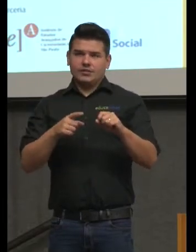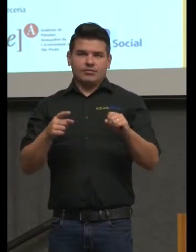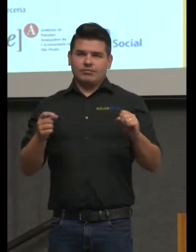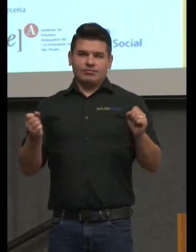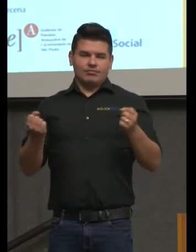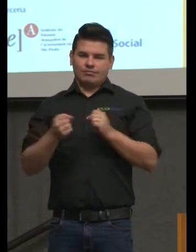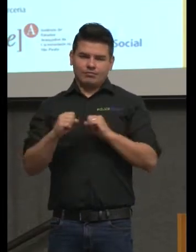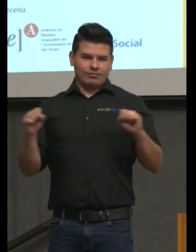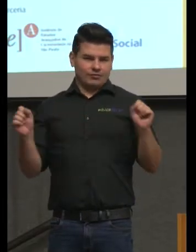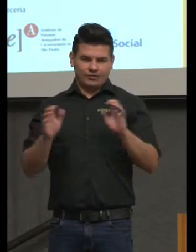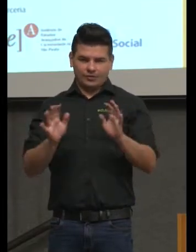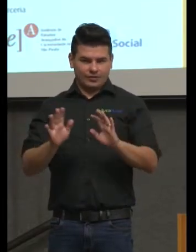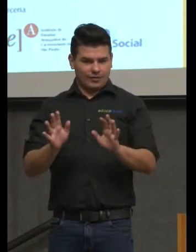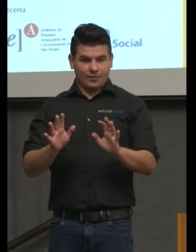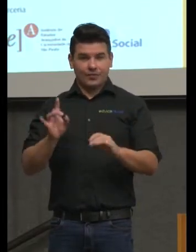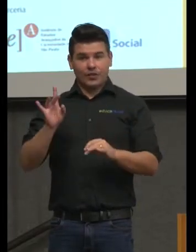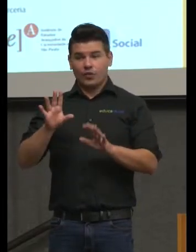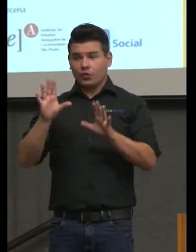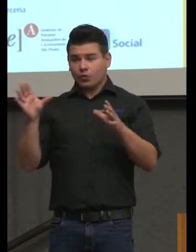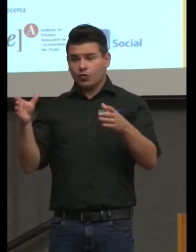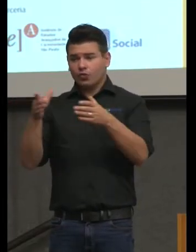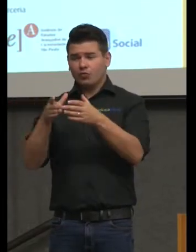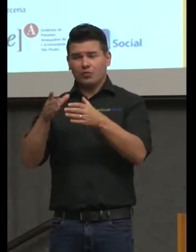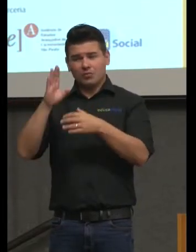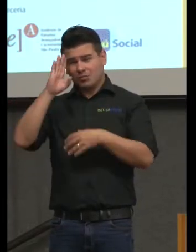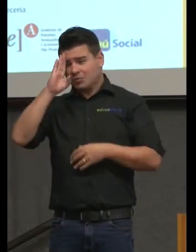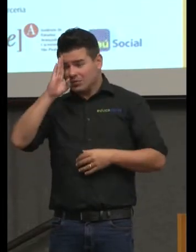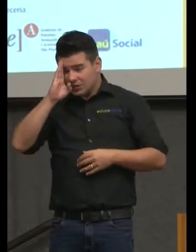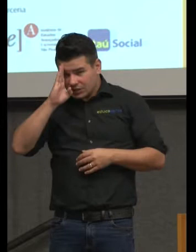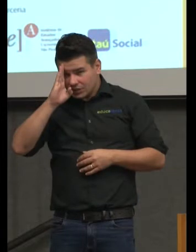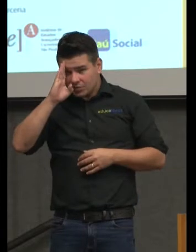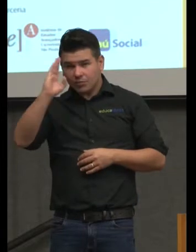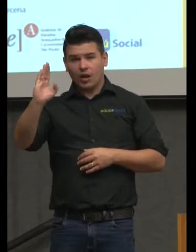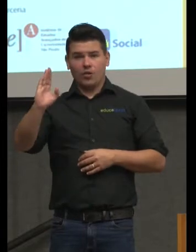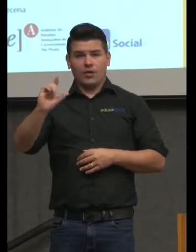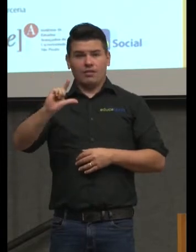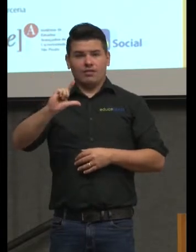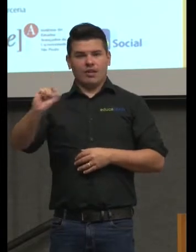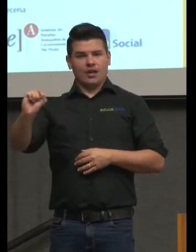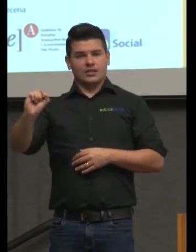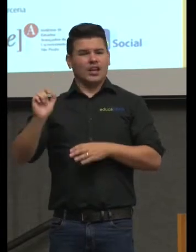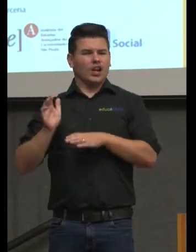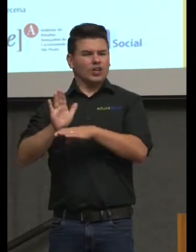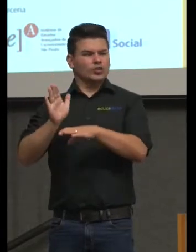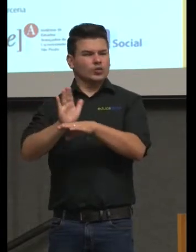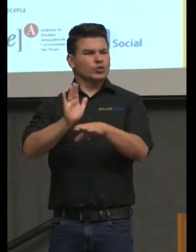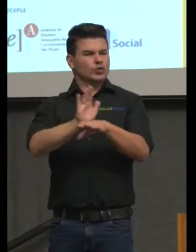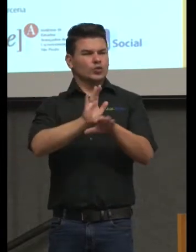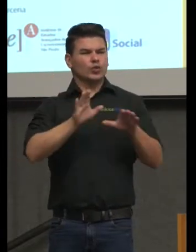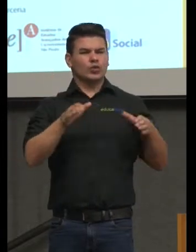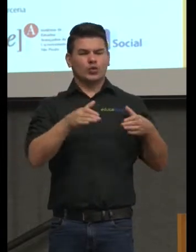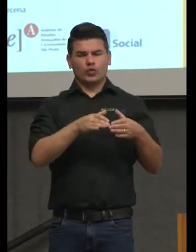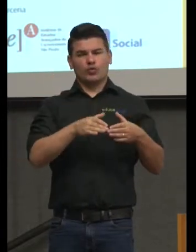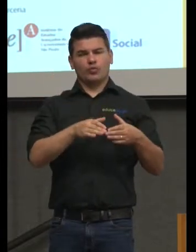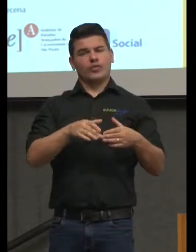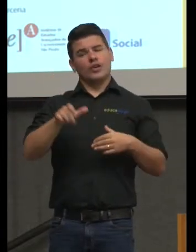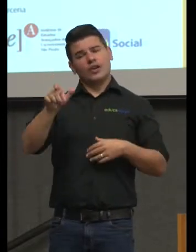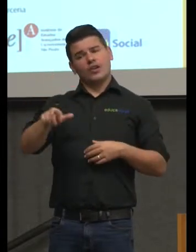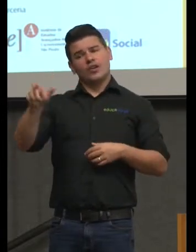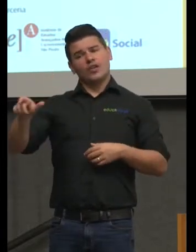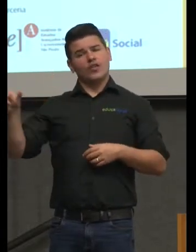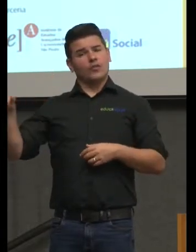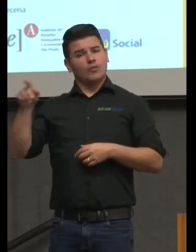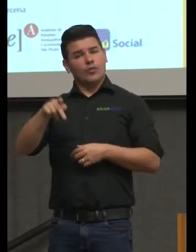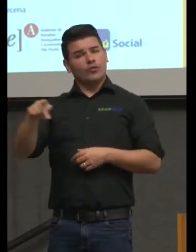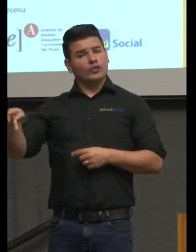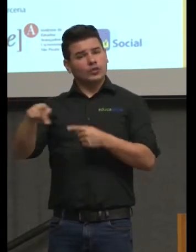são aqueles alunos que mais contribuíram para aprendizado de todos eu estou trabalhando formando professores e eu